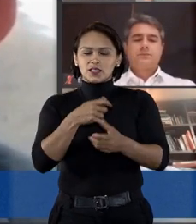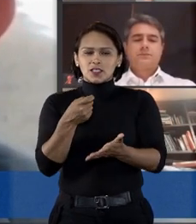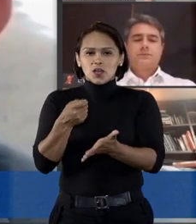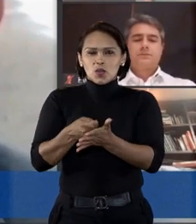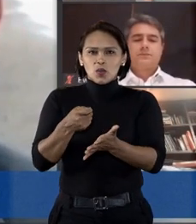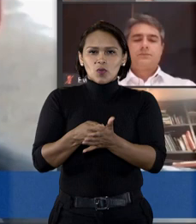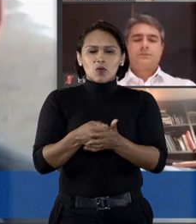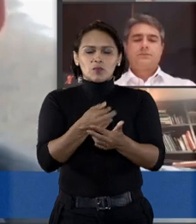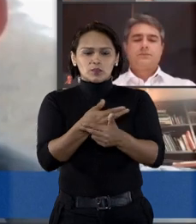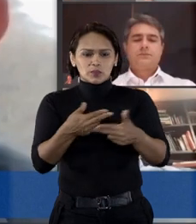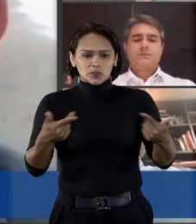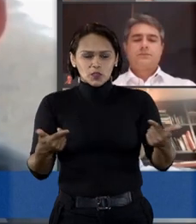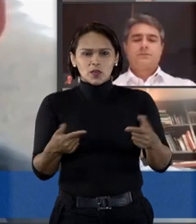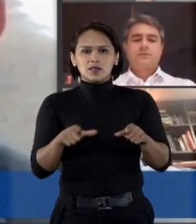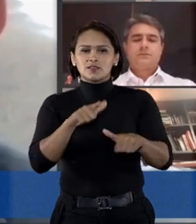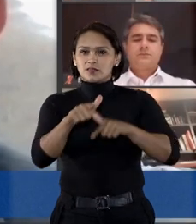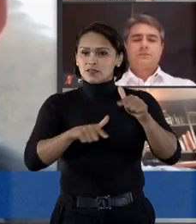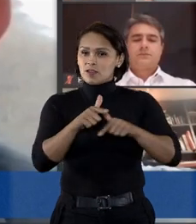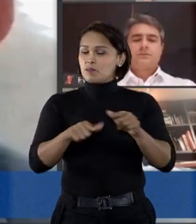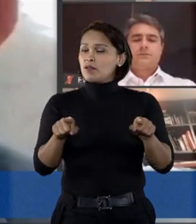produtos ou de serviços.